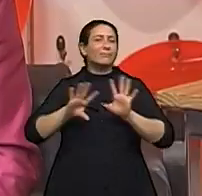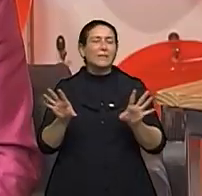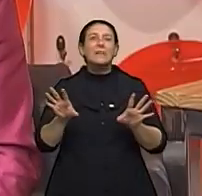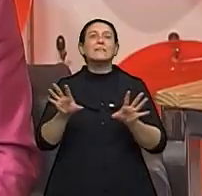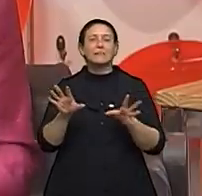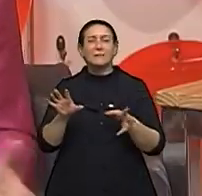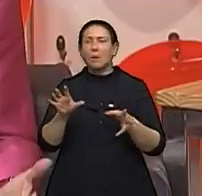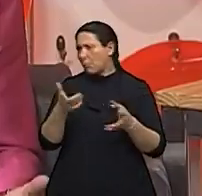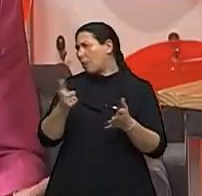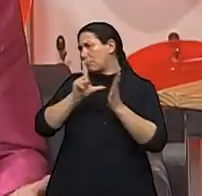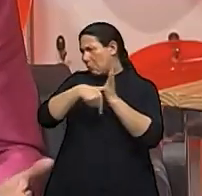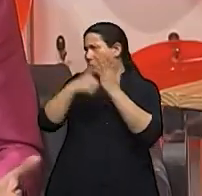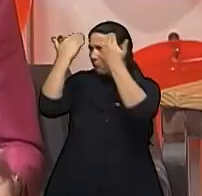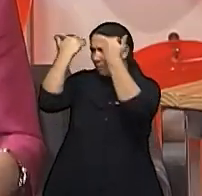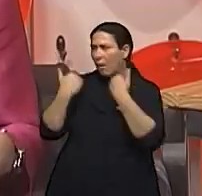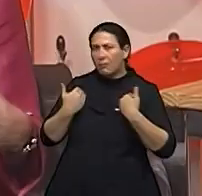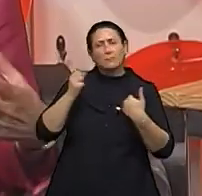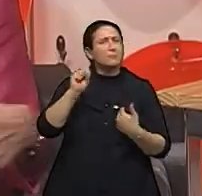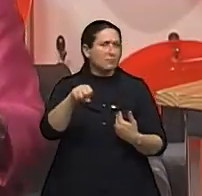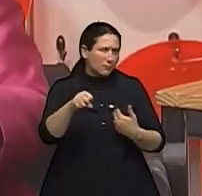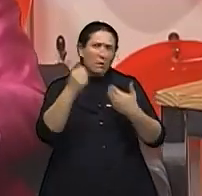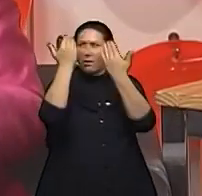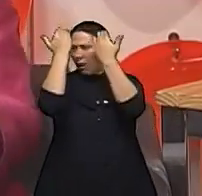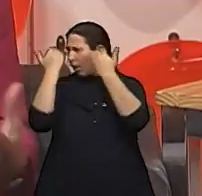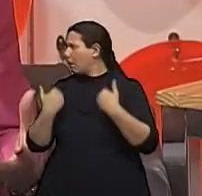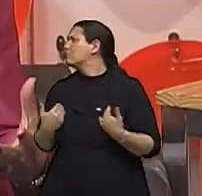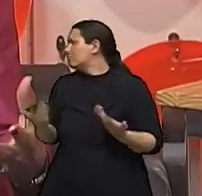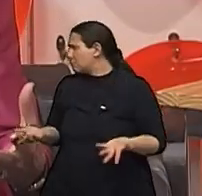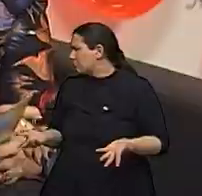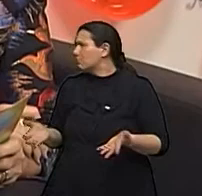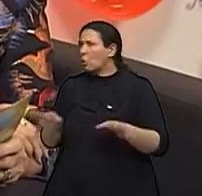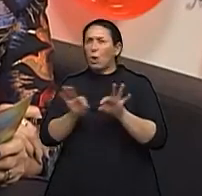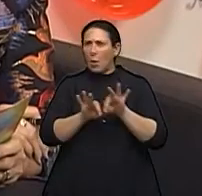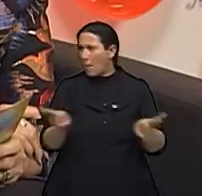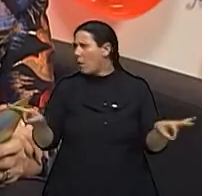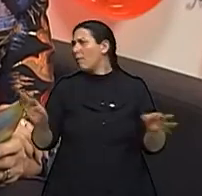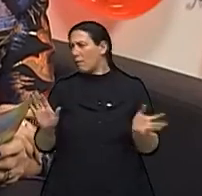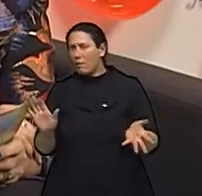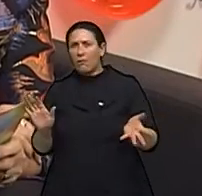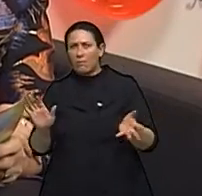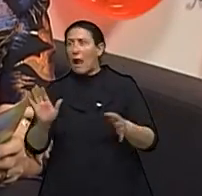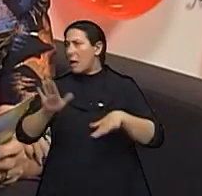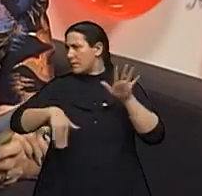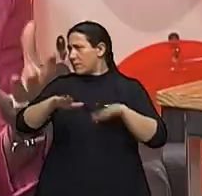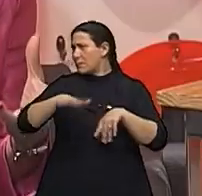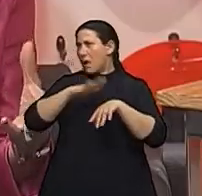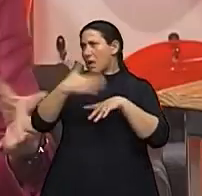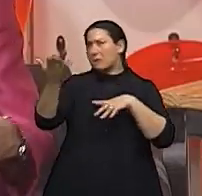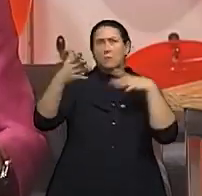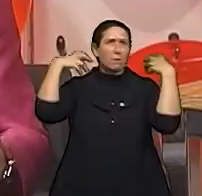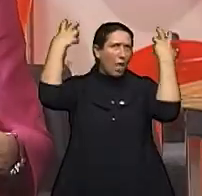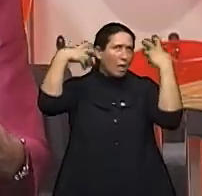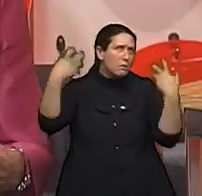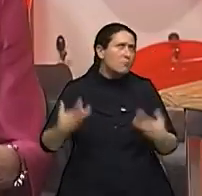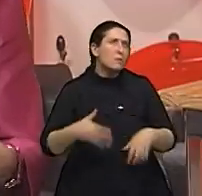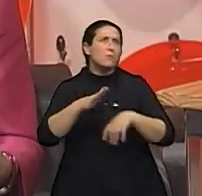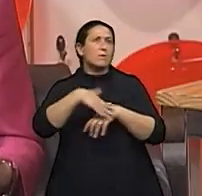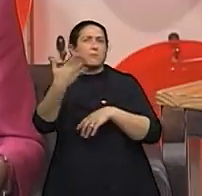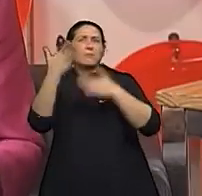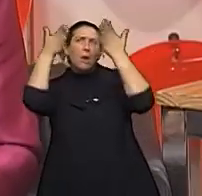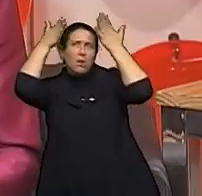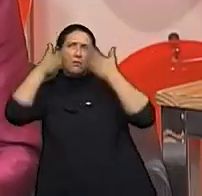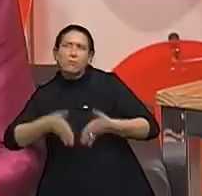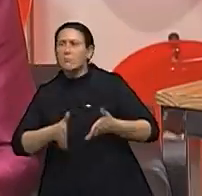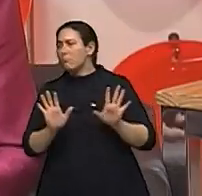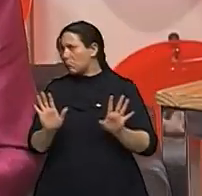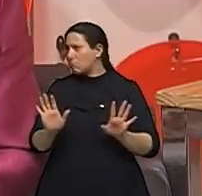Mas... o cabelo cresce. Mas o cabelo cresce. E cresce normal. Muito, muito rápido. Às vezes mais crespo, às vezes mais liso, mas